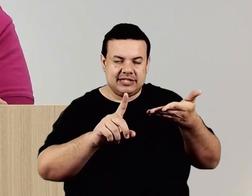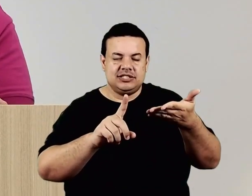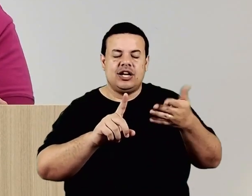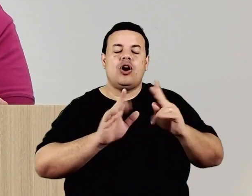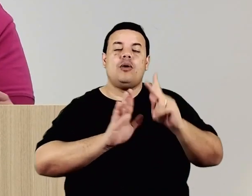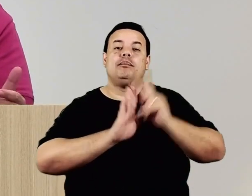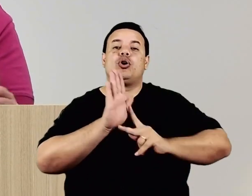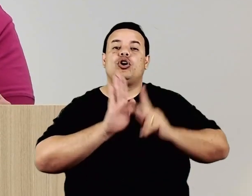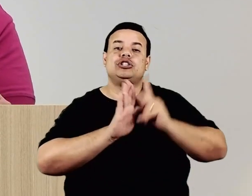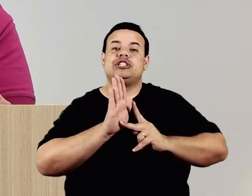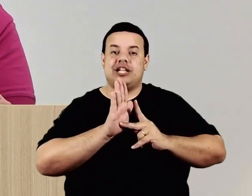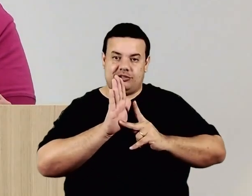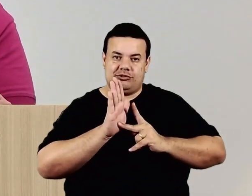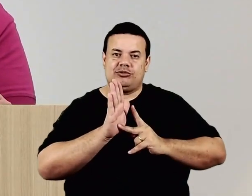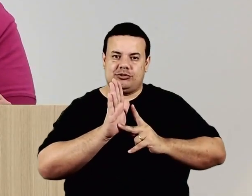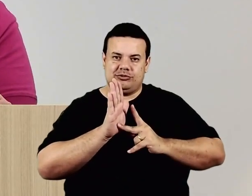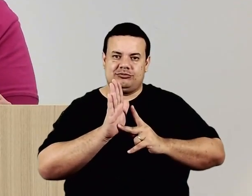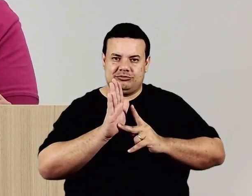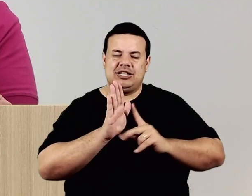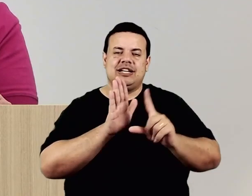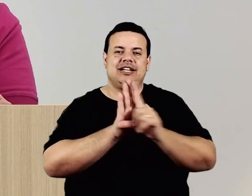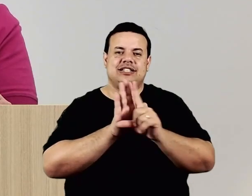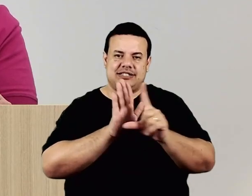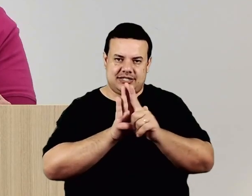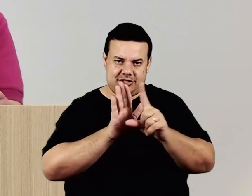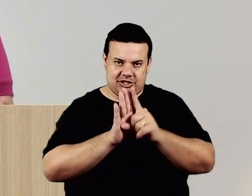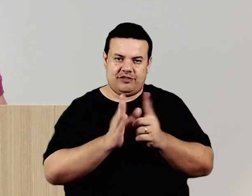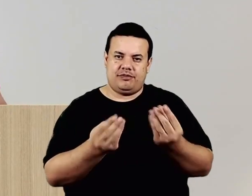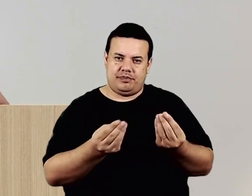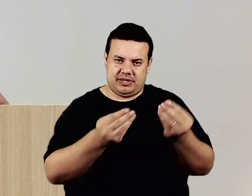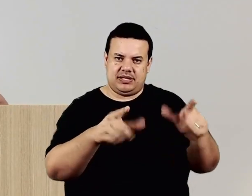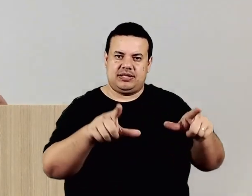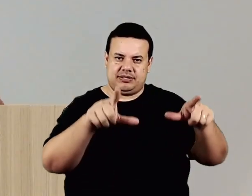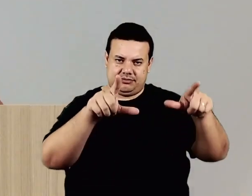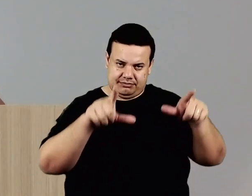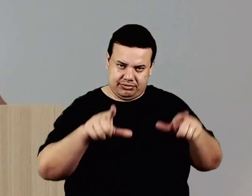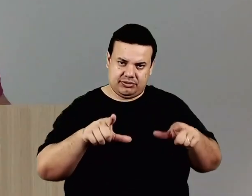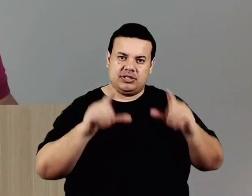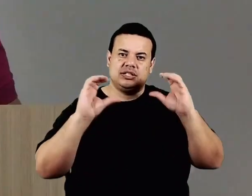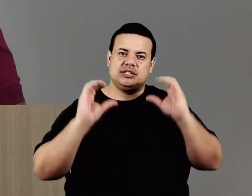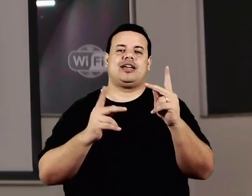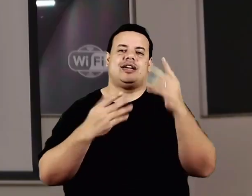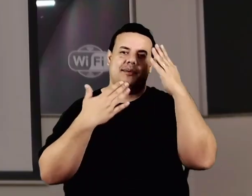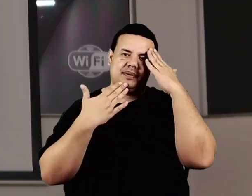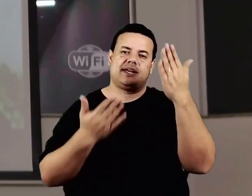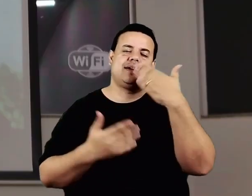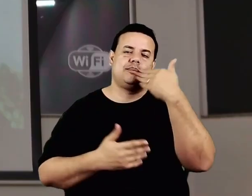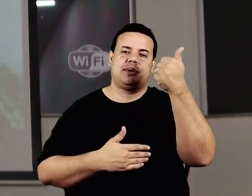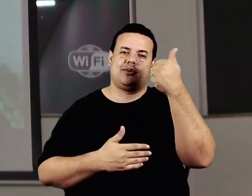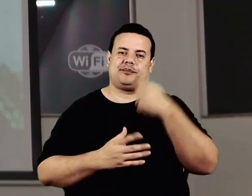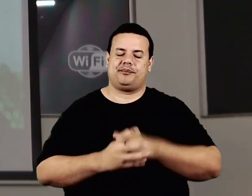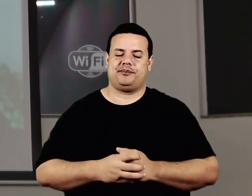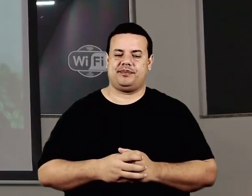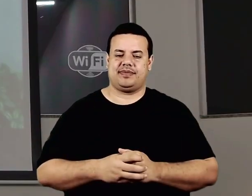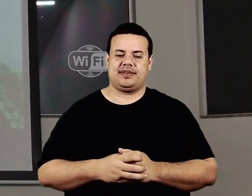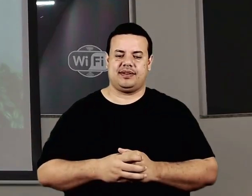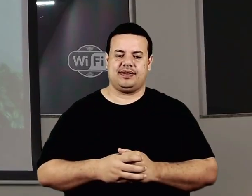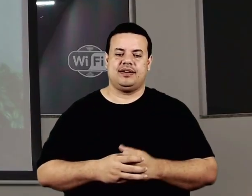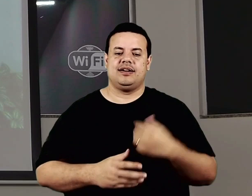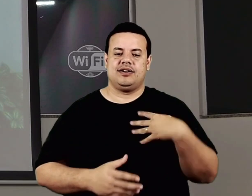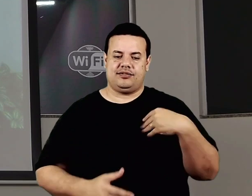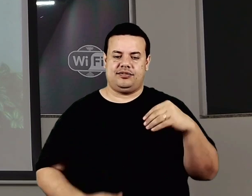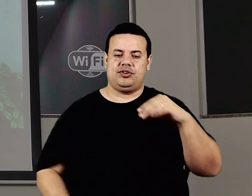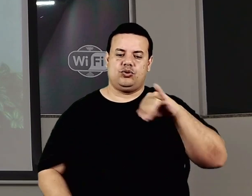a senhora cidadã honorária de Guaíra. Você pode colocar as fotos para mim, Adalton, fazendo favor? Filho de João Guilherme e